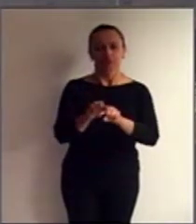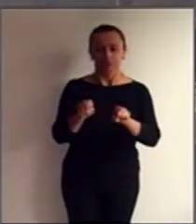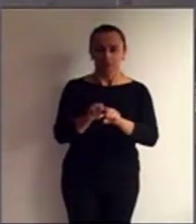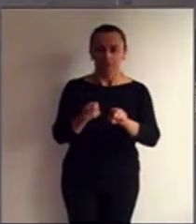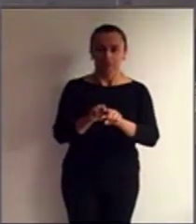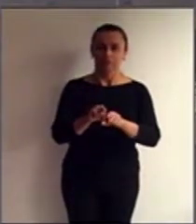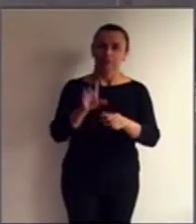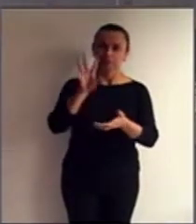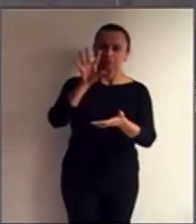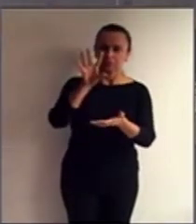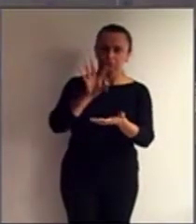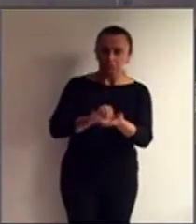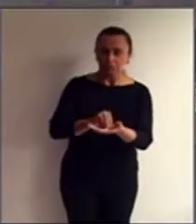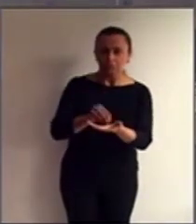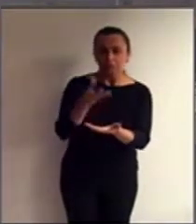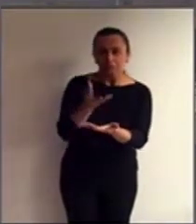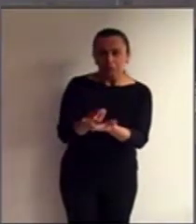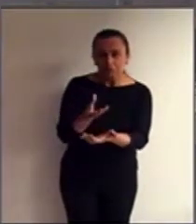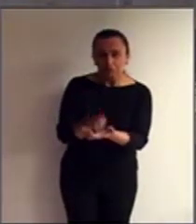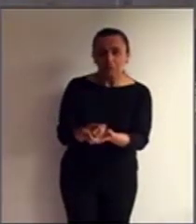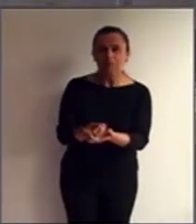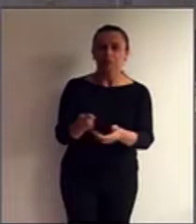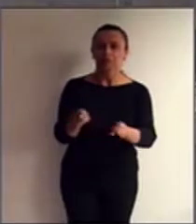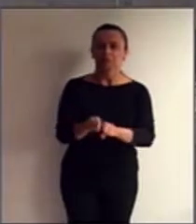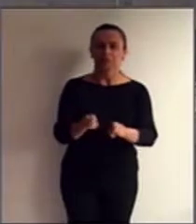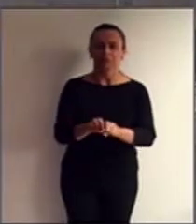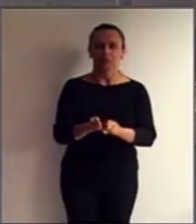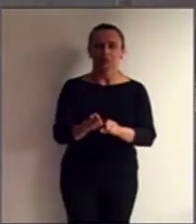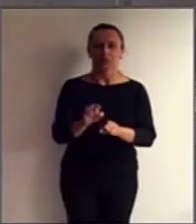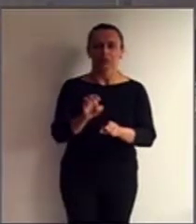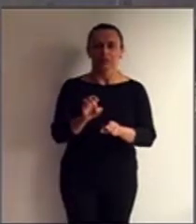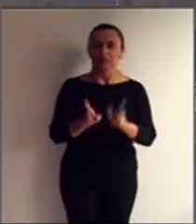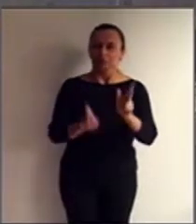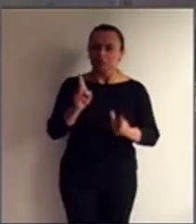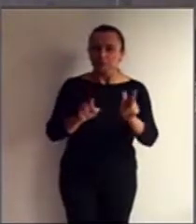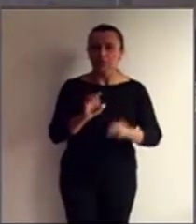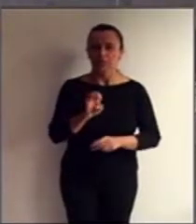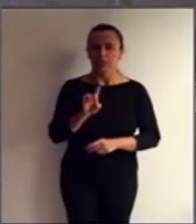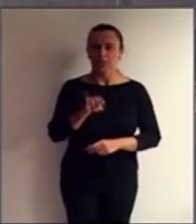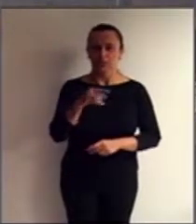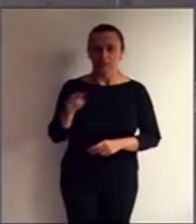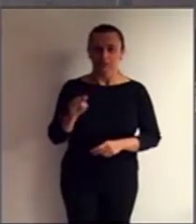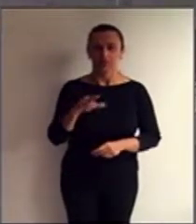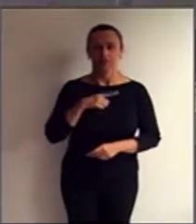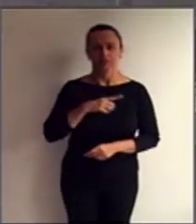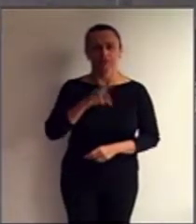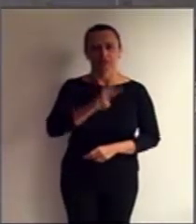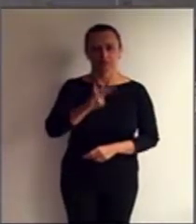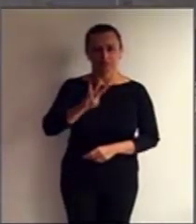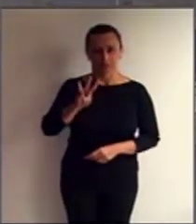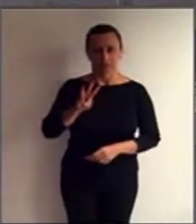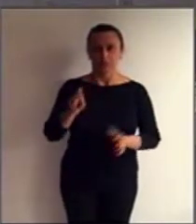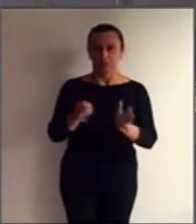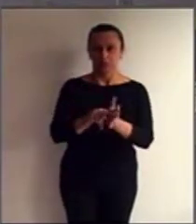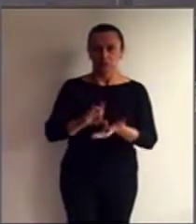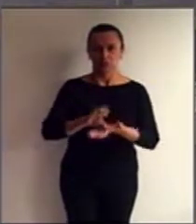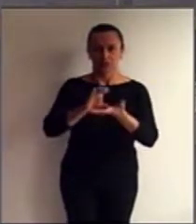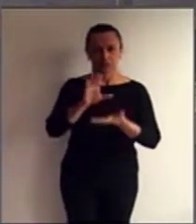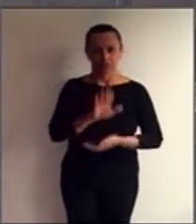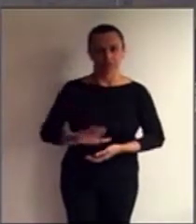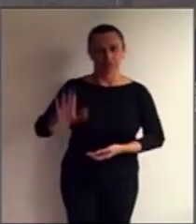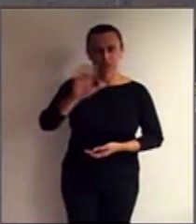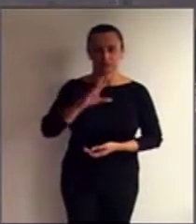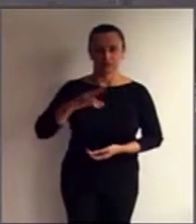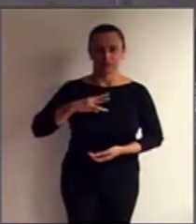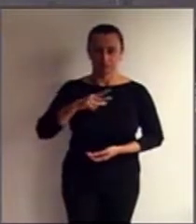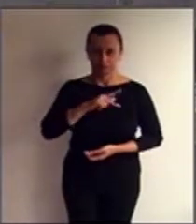baixarem e editarem, se quiserem, no sítio eletrônico do Conselho Nacional do